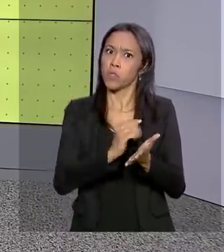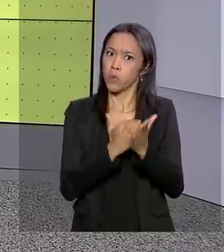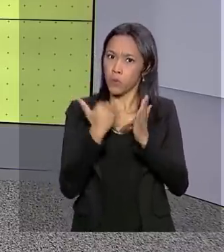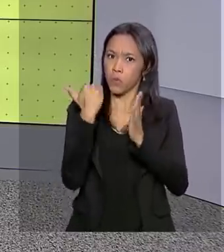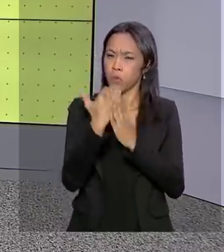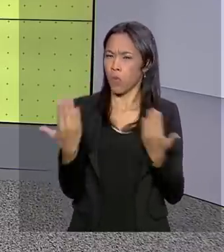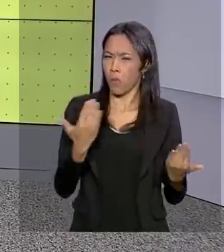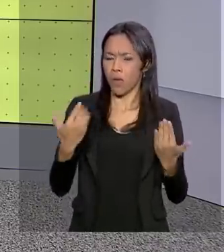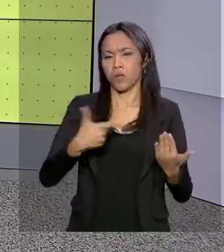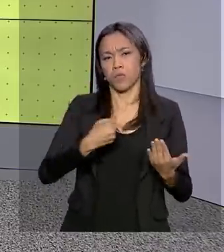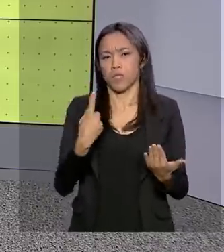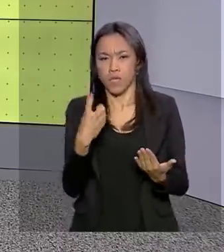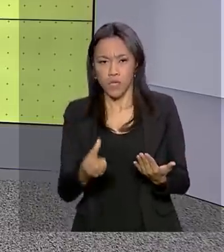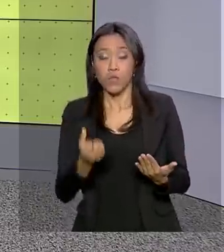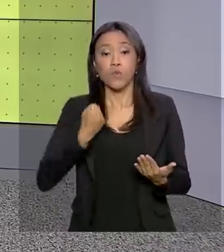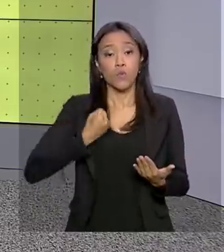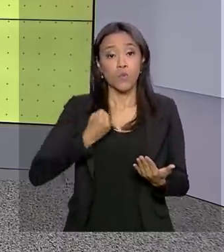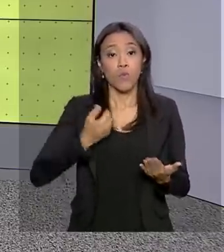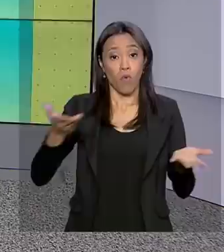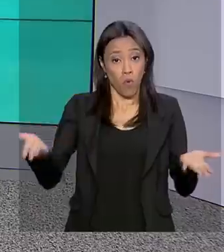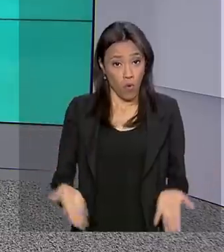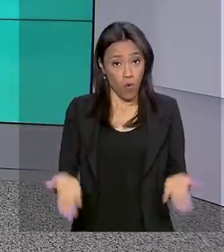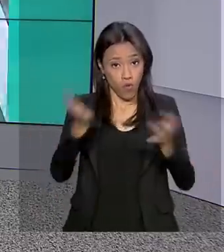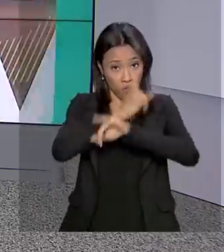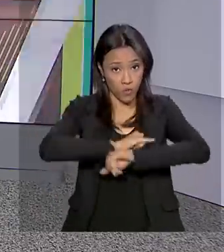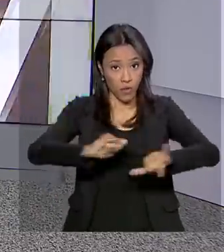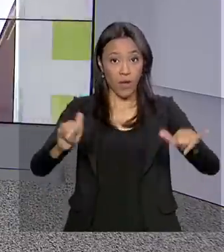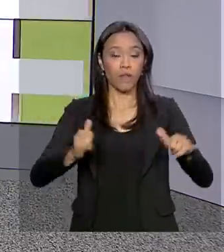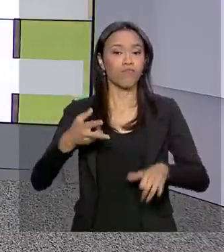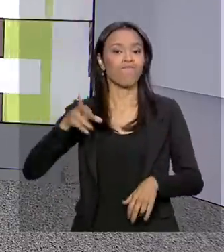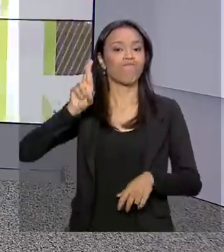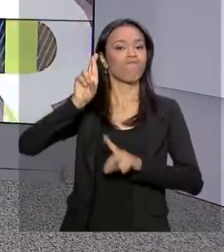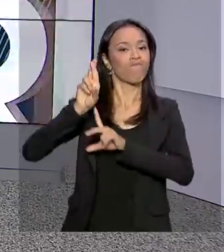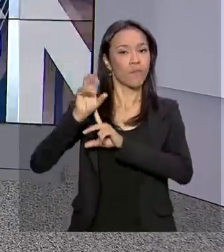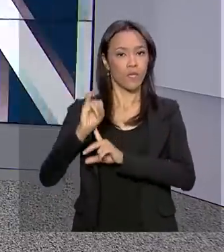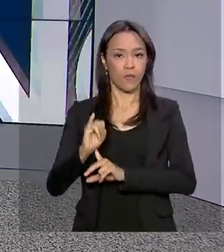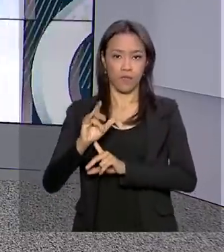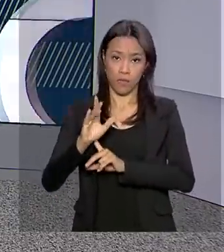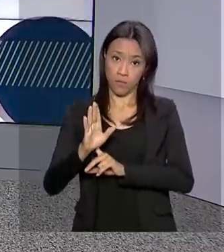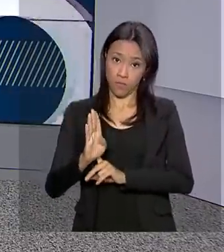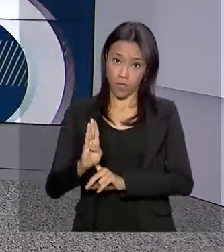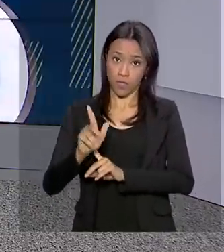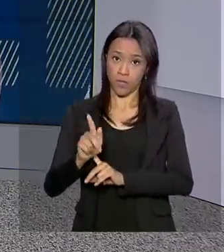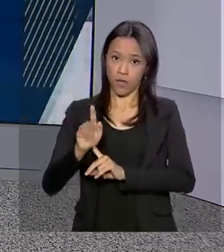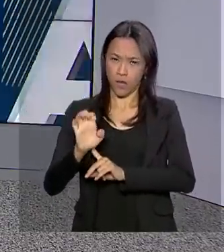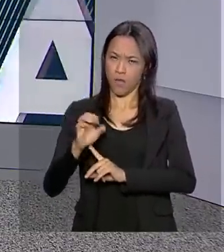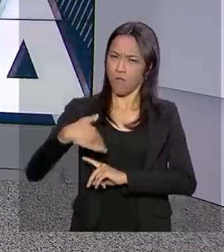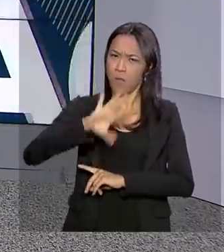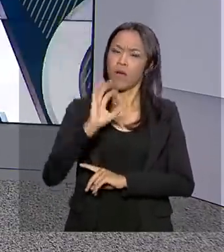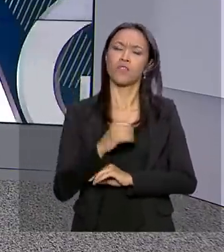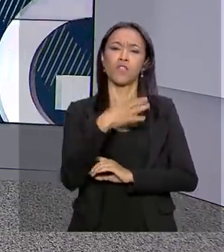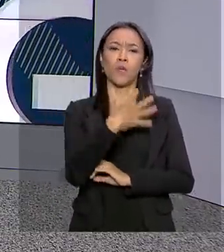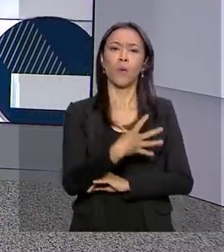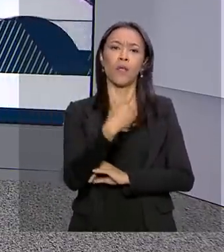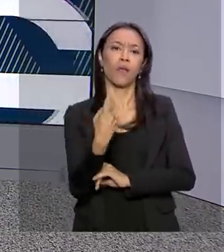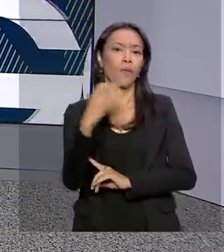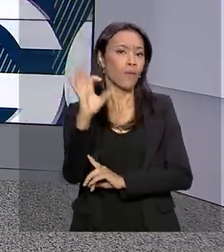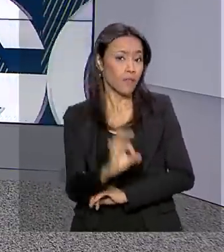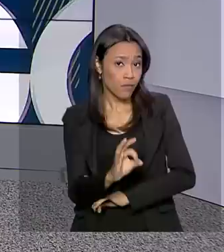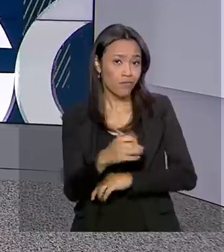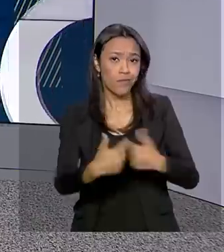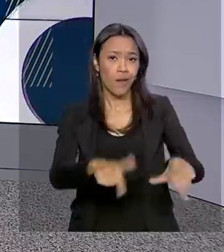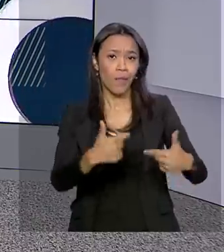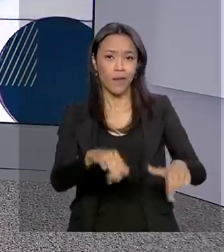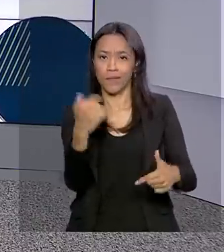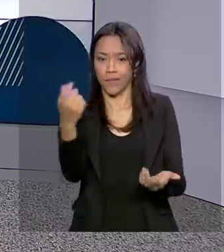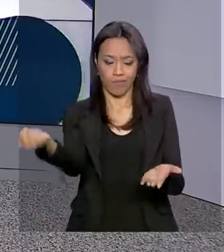Os números foram divulgados hoje de manhã pelo IBGE. Mais de 41% da população ocupada trabalha sem carteira